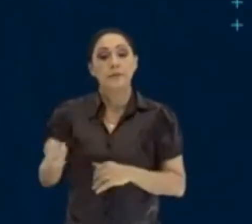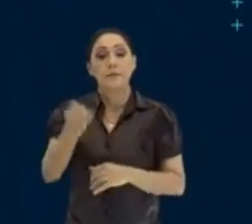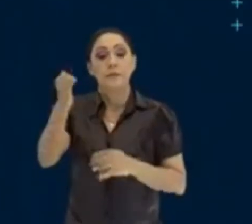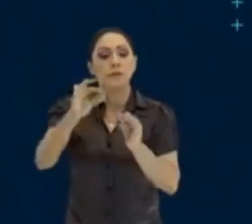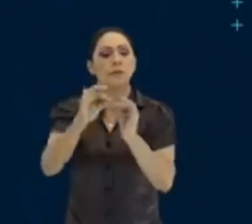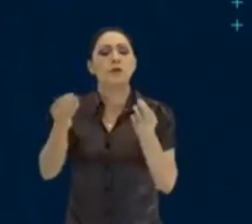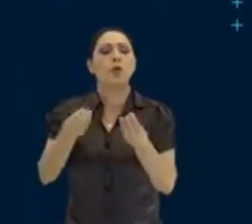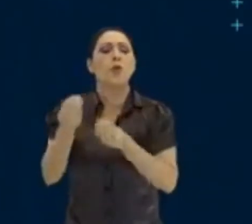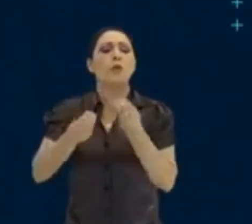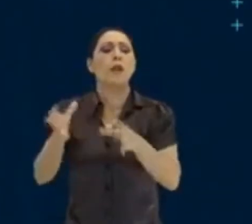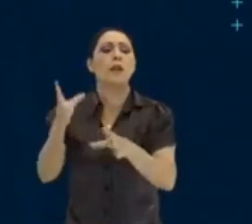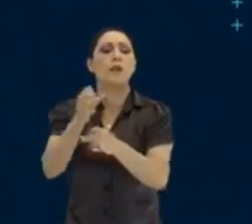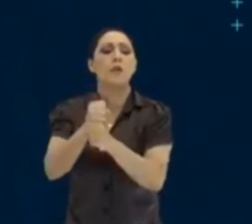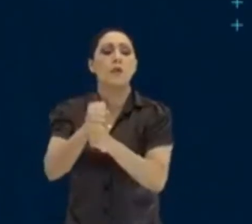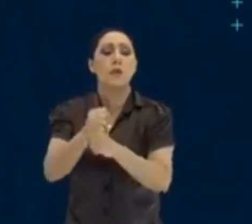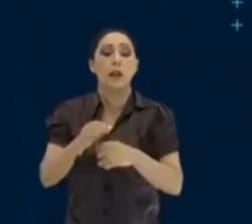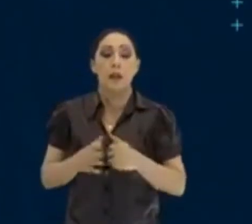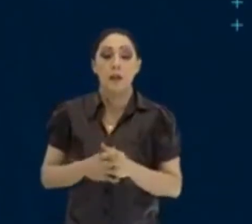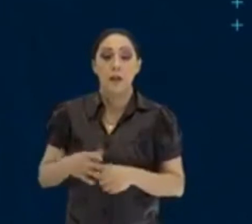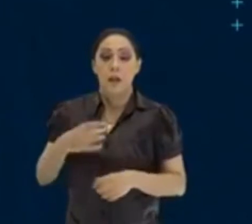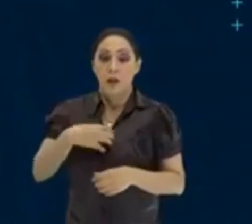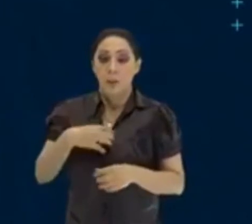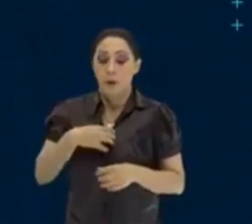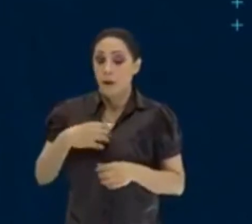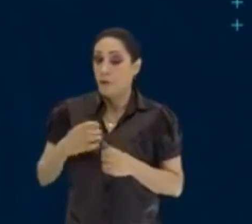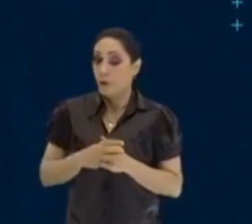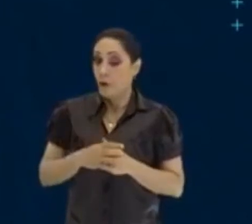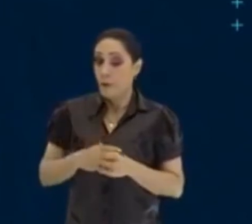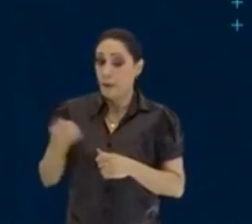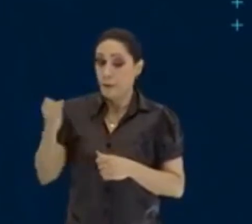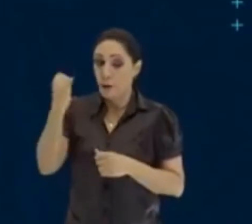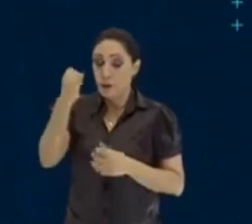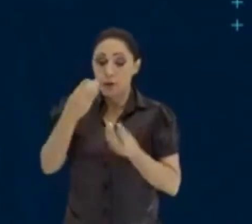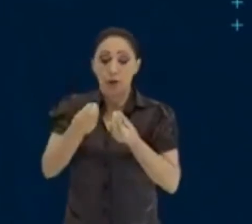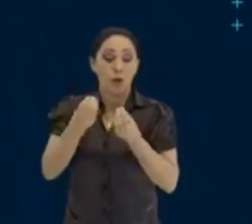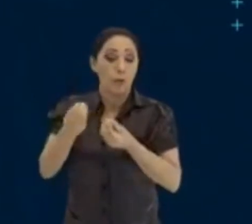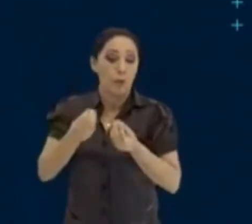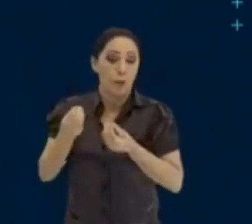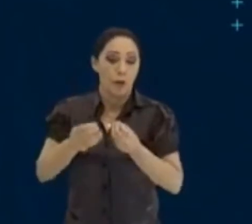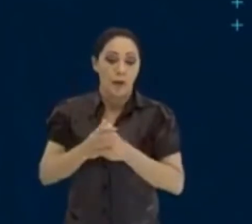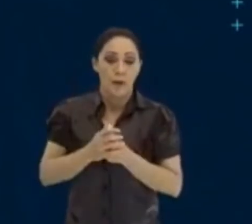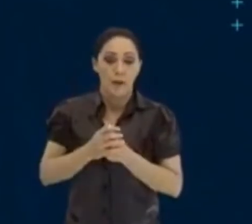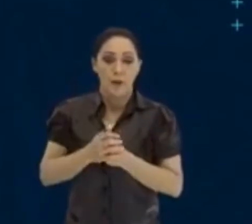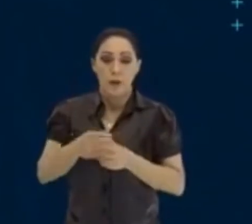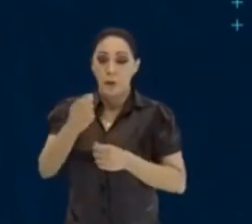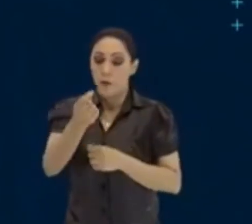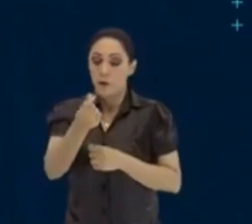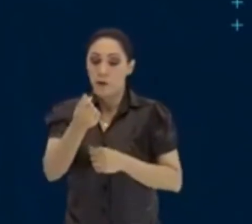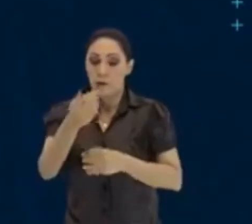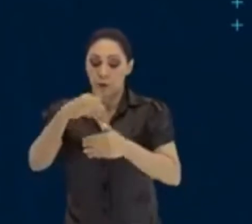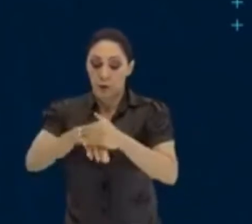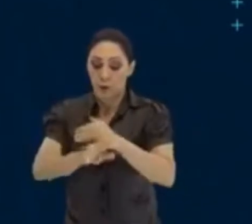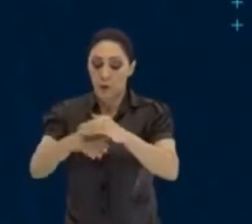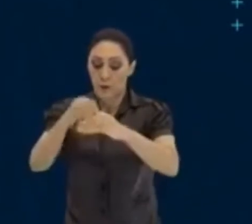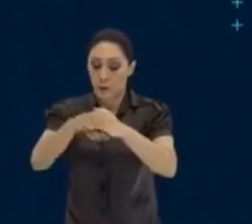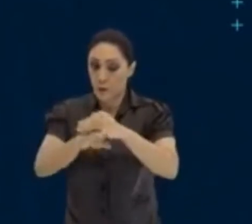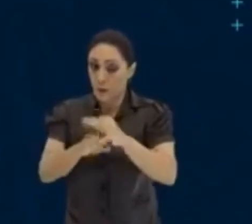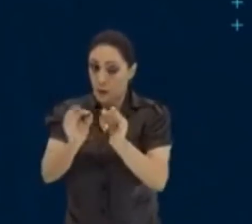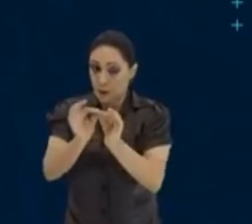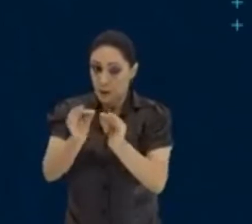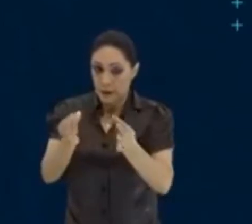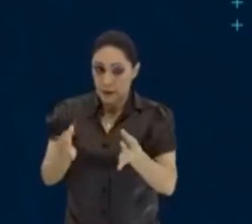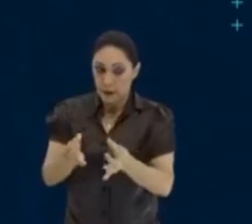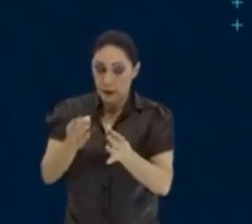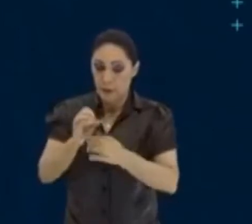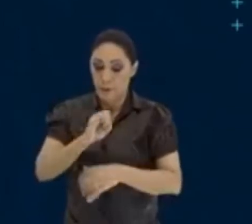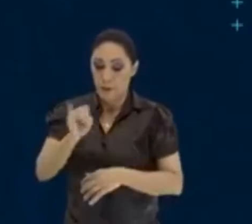os juros simples? Tem uma formulinha e eu vou te mostrar como é que seria. No sistema de capitalização simples, os